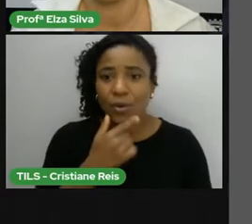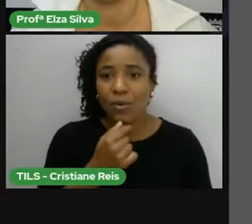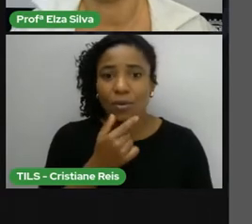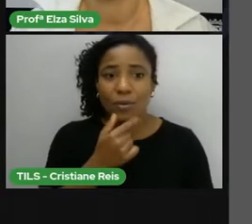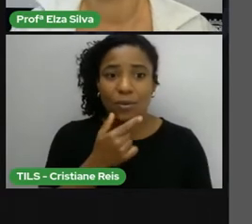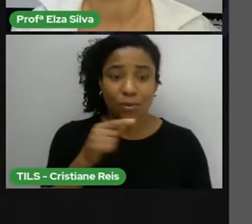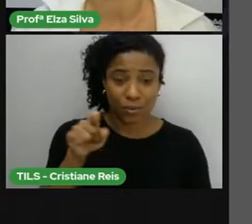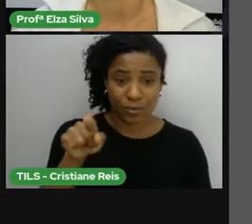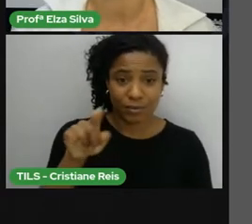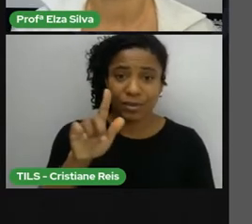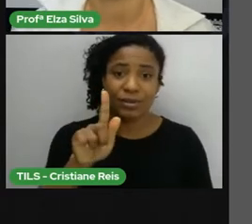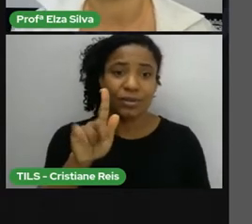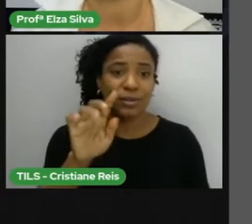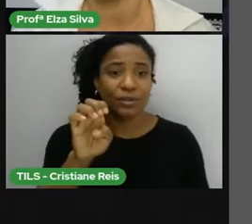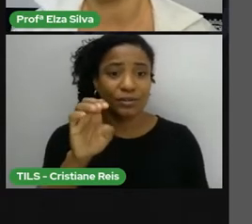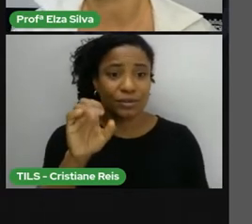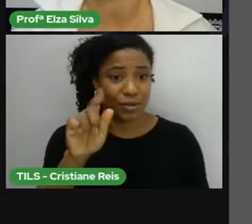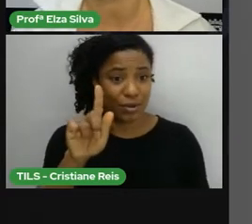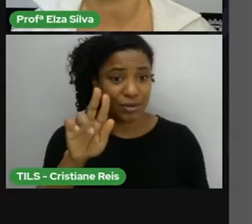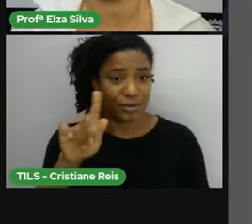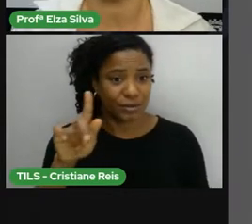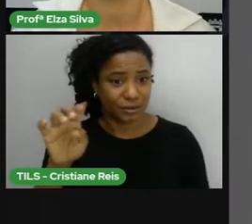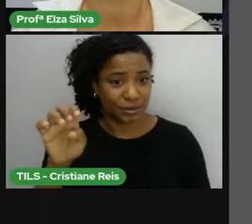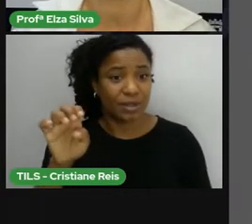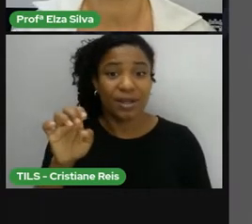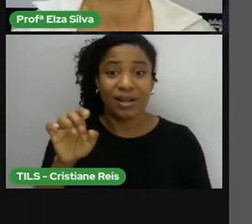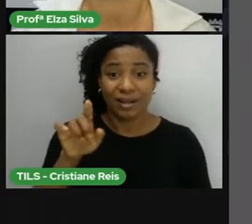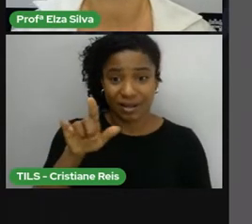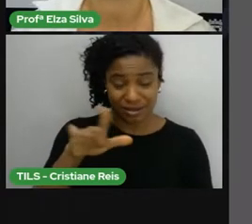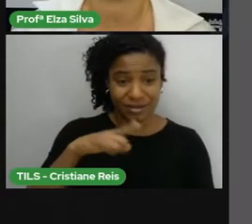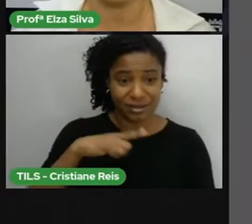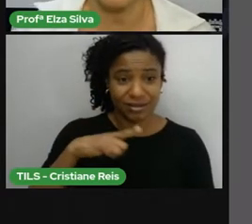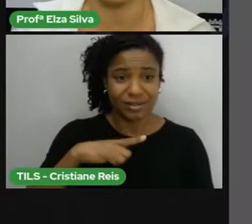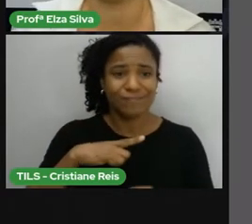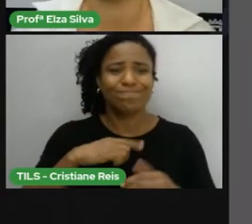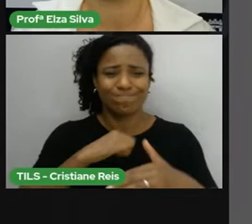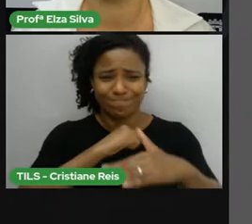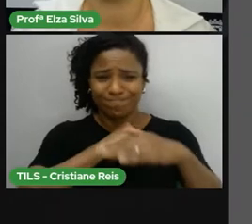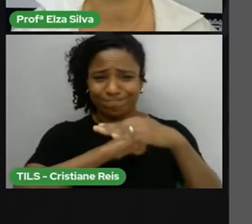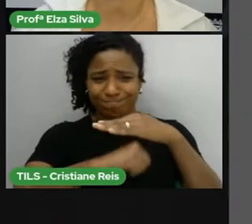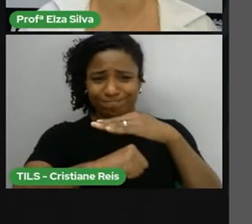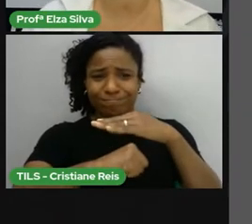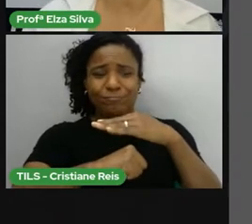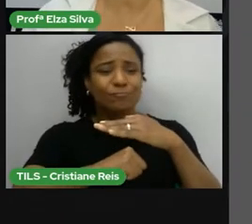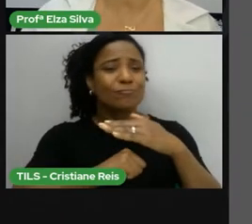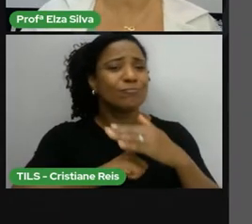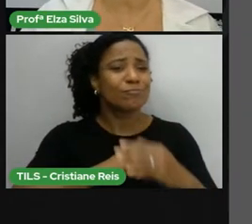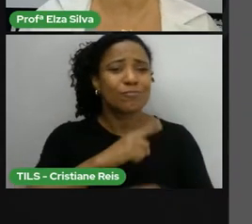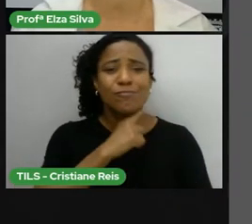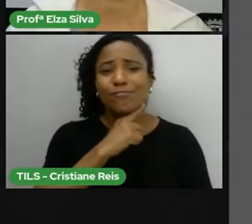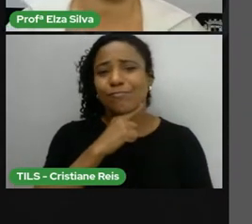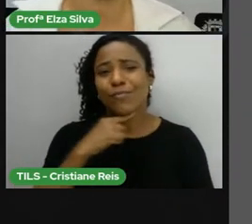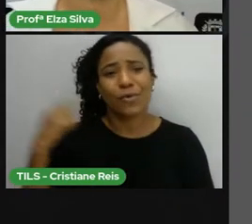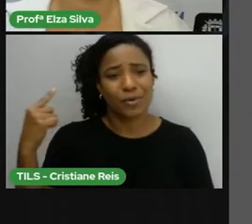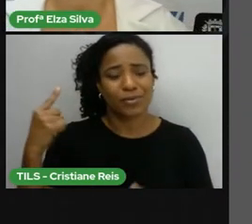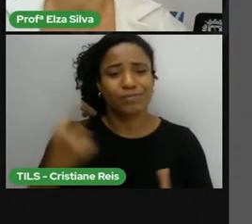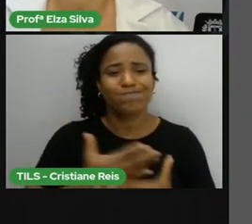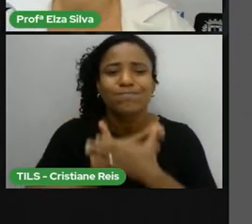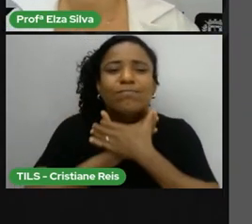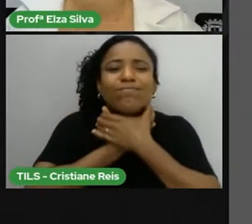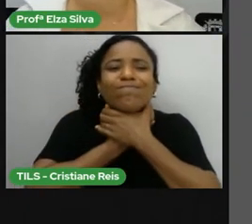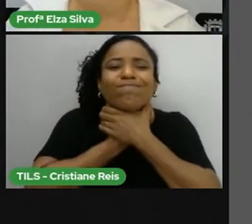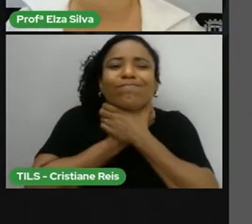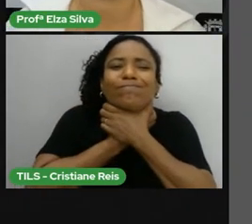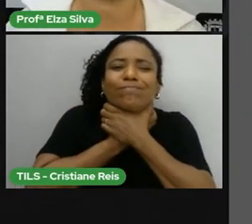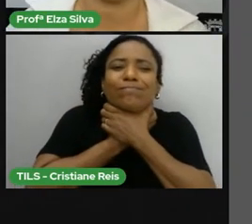foi um homem negro assassinado de maneira cruel. Na verdade, ele foi sufocado até a